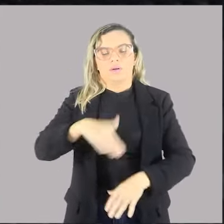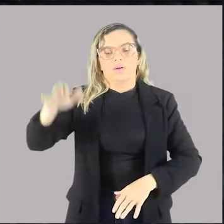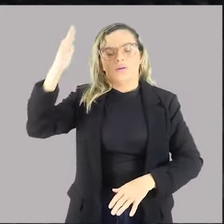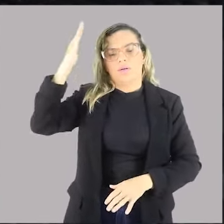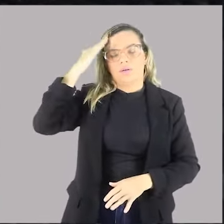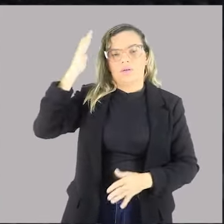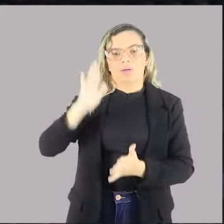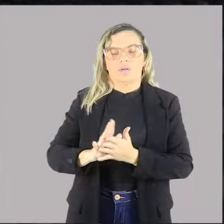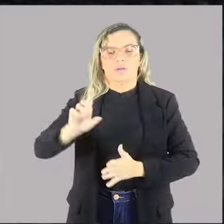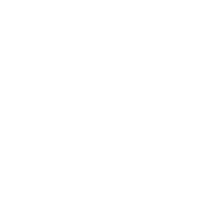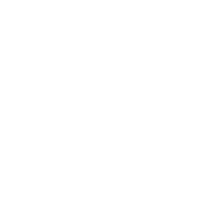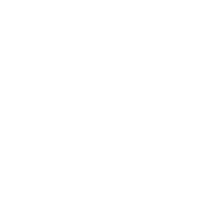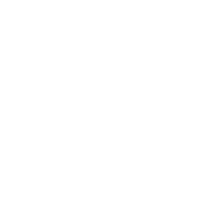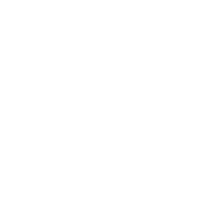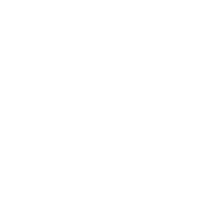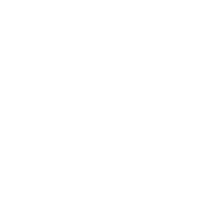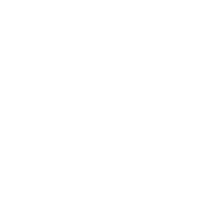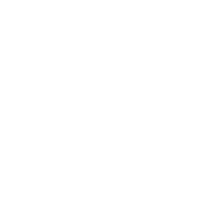e até mais!